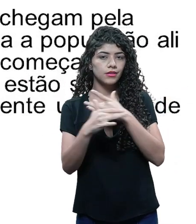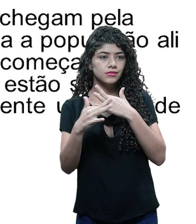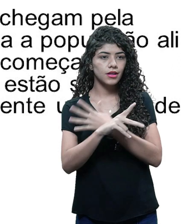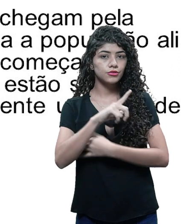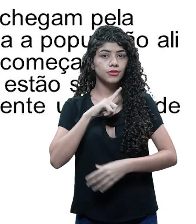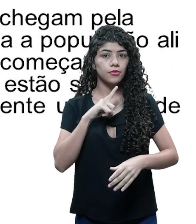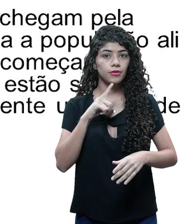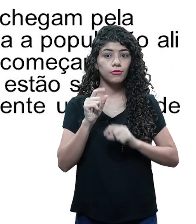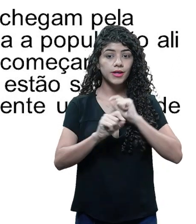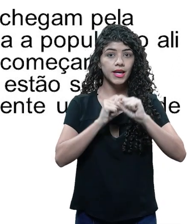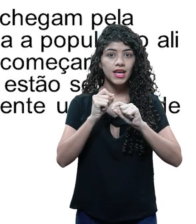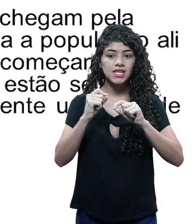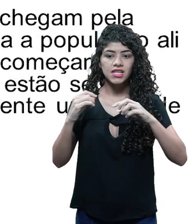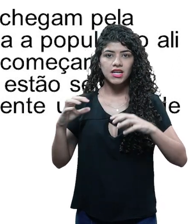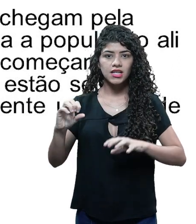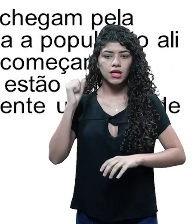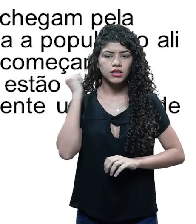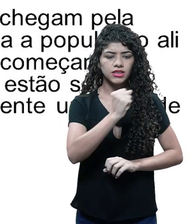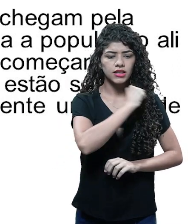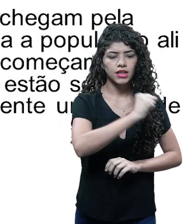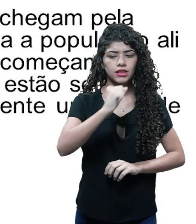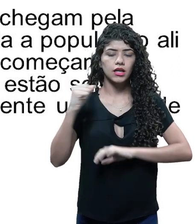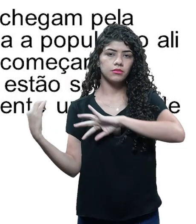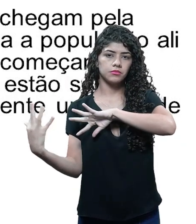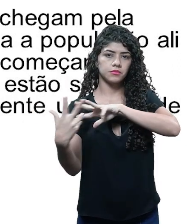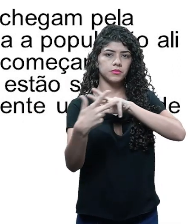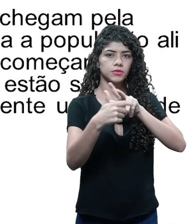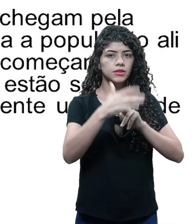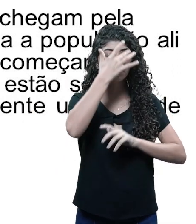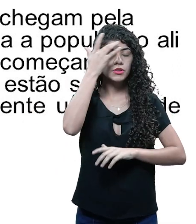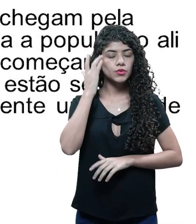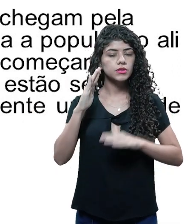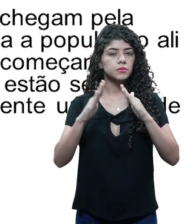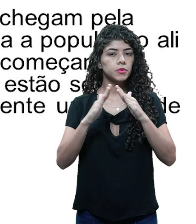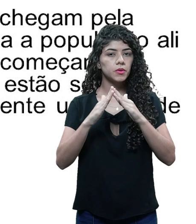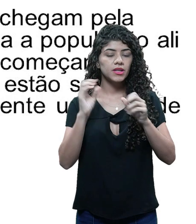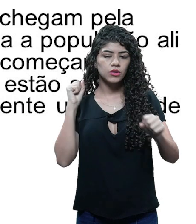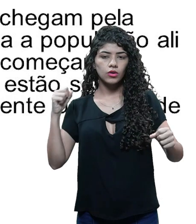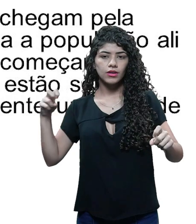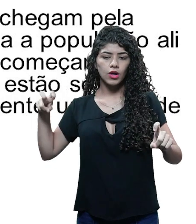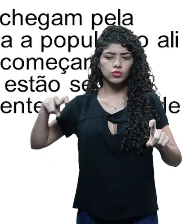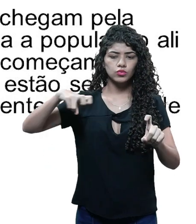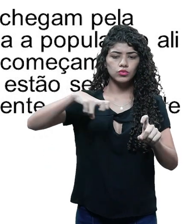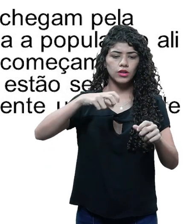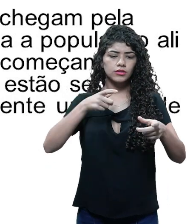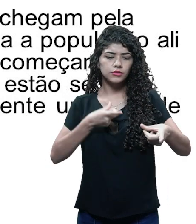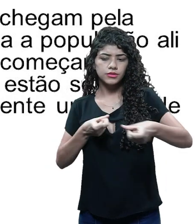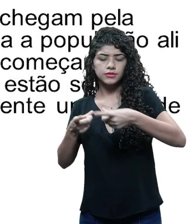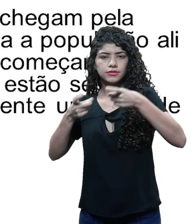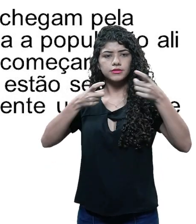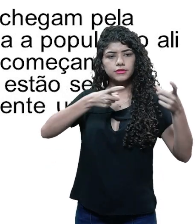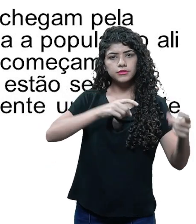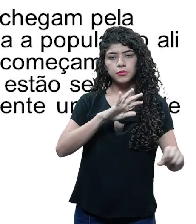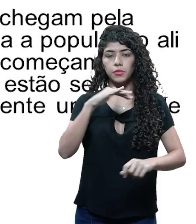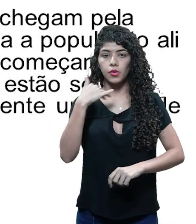pela primeira vez na cidade com planos de exterminar toda a população ali residente. Carros são